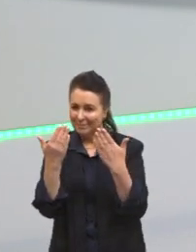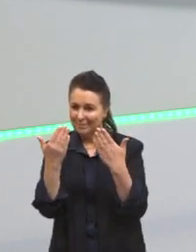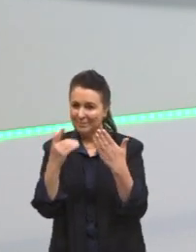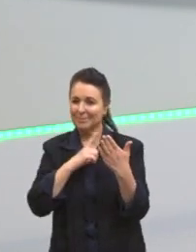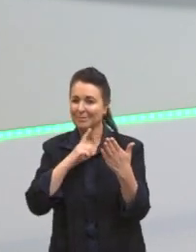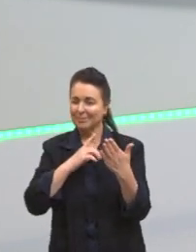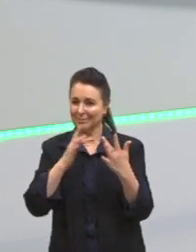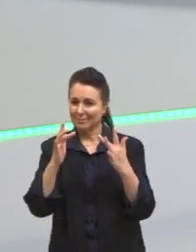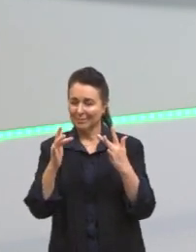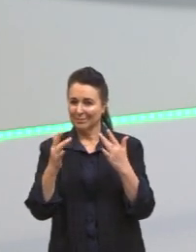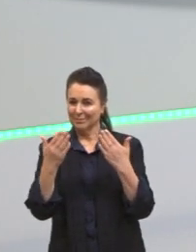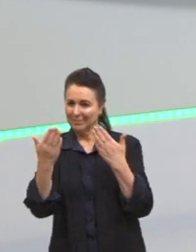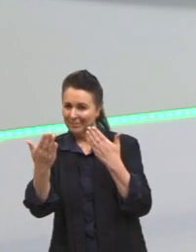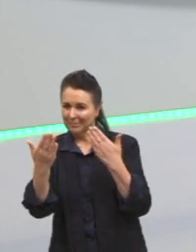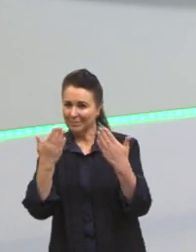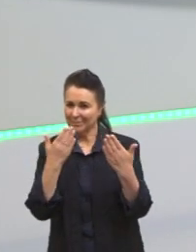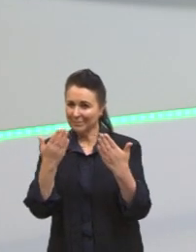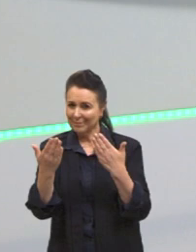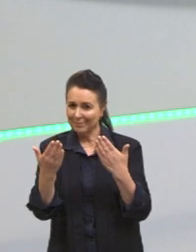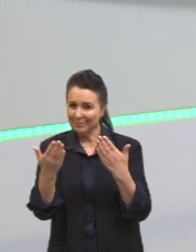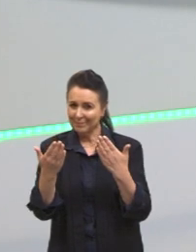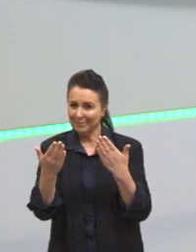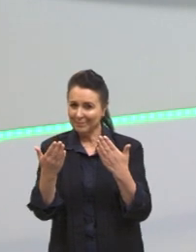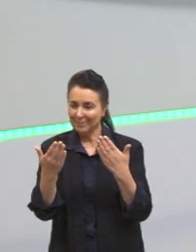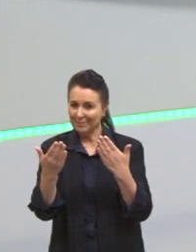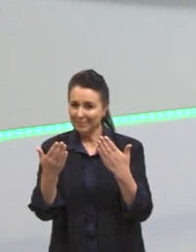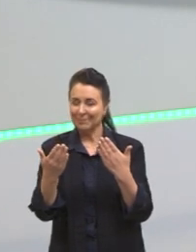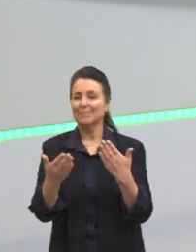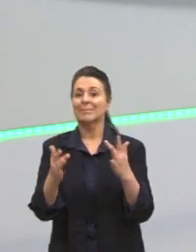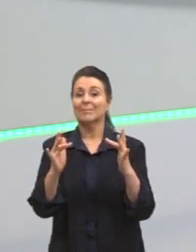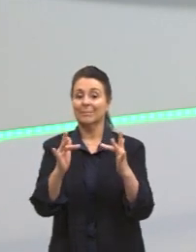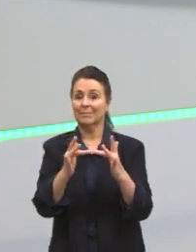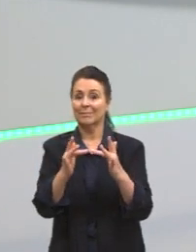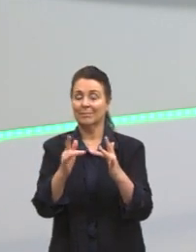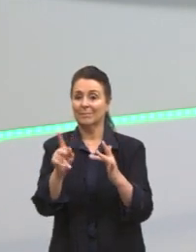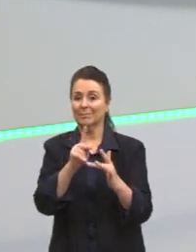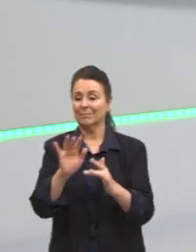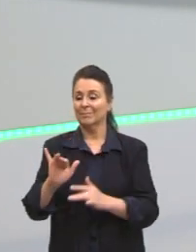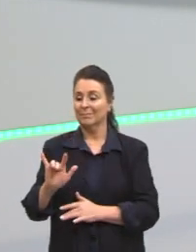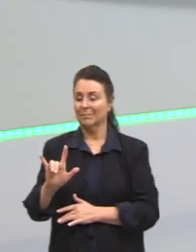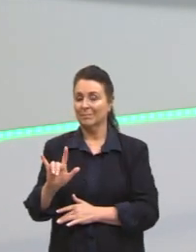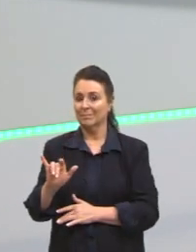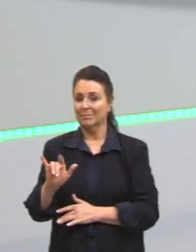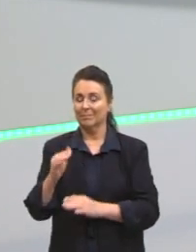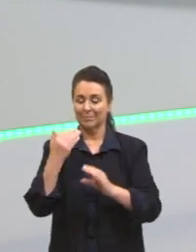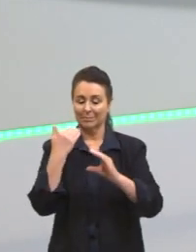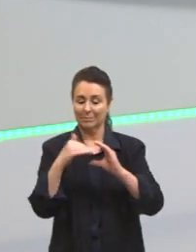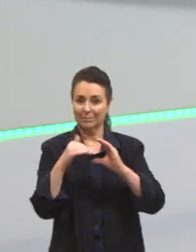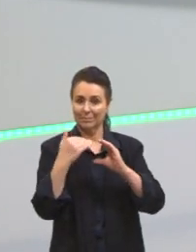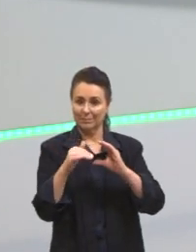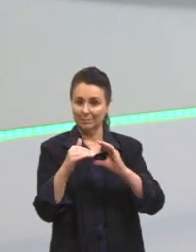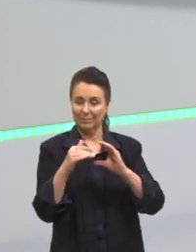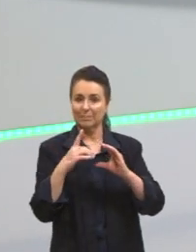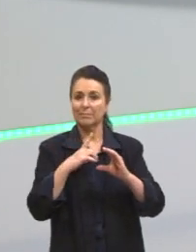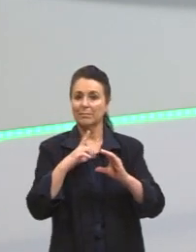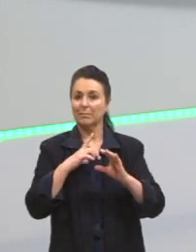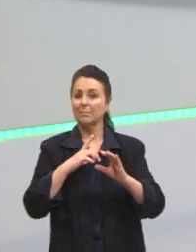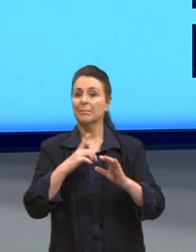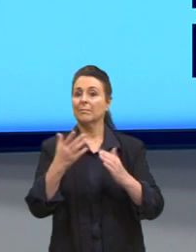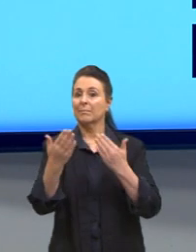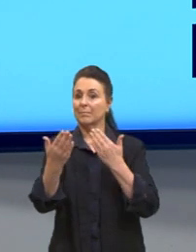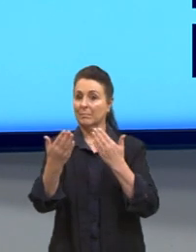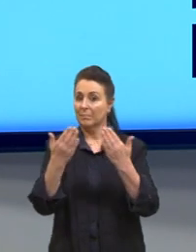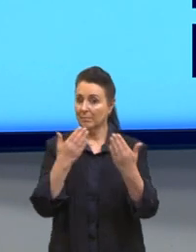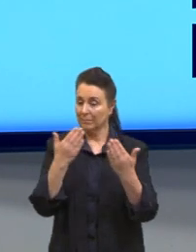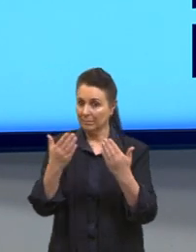dúvidas. Eu vou deixar aqui para vocês os contatos, o Instagram e o e-mail. Se vocês tiverem dúvidas,